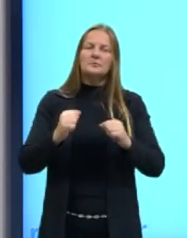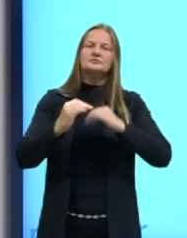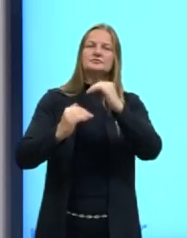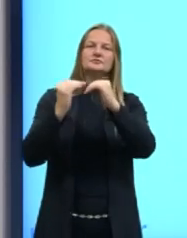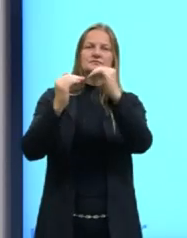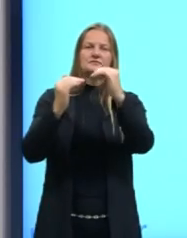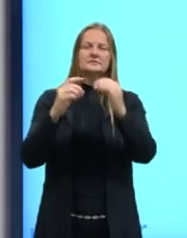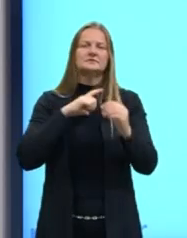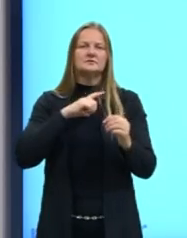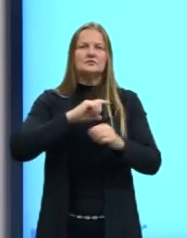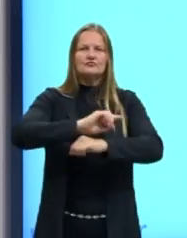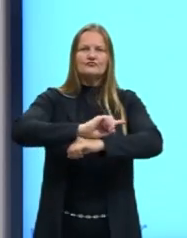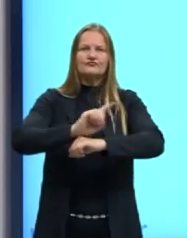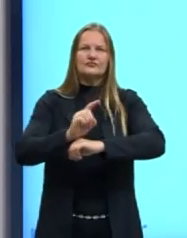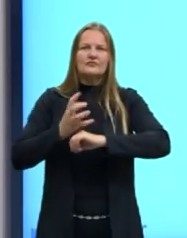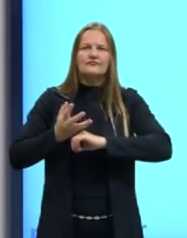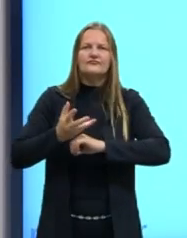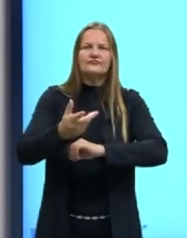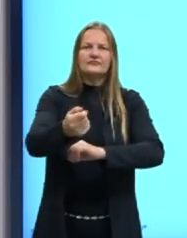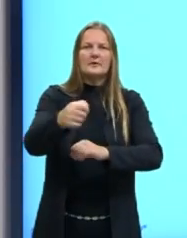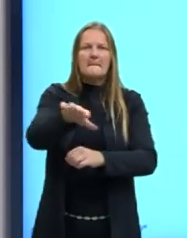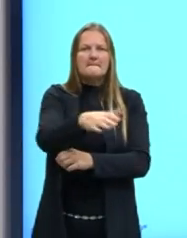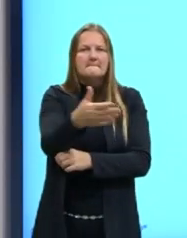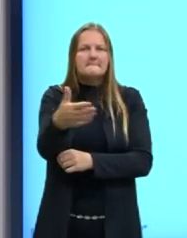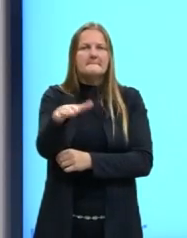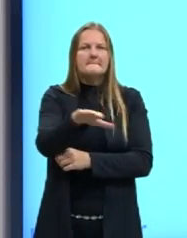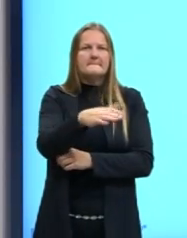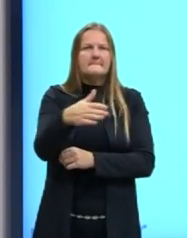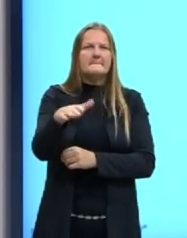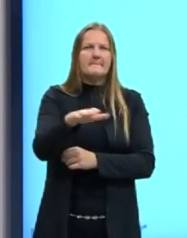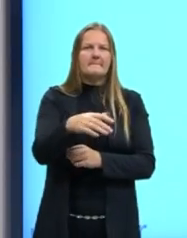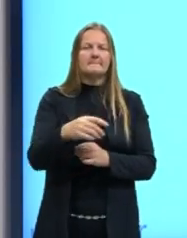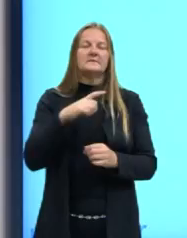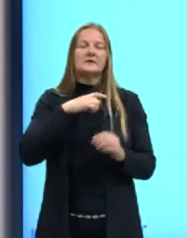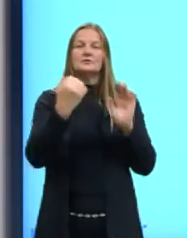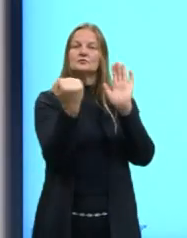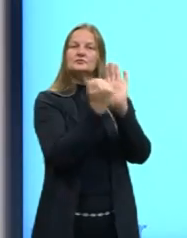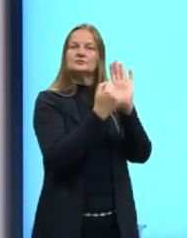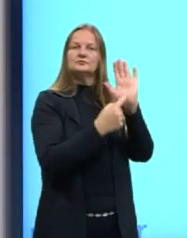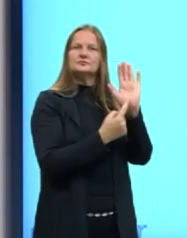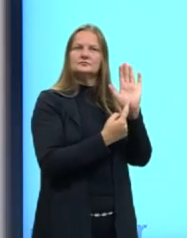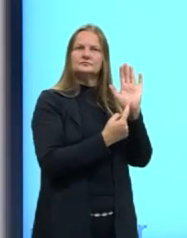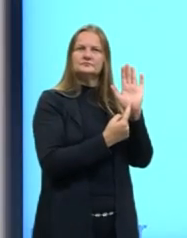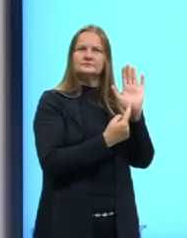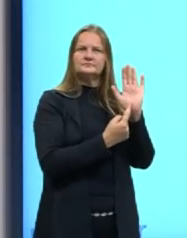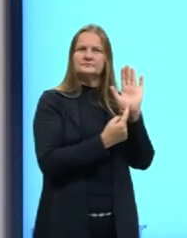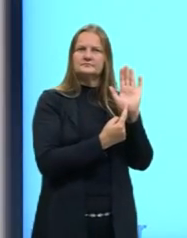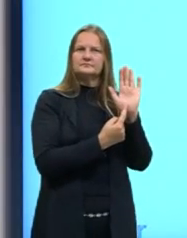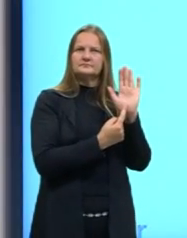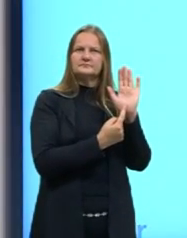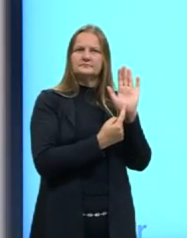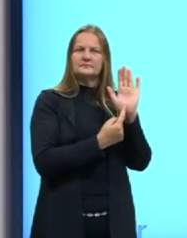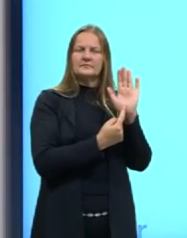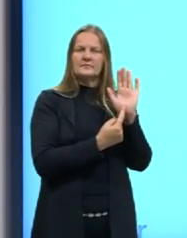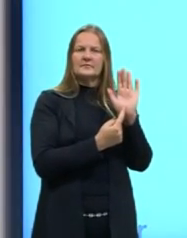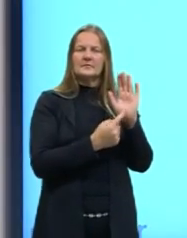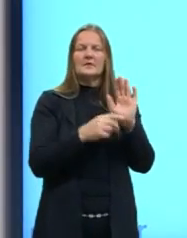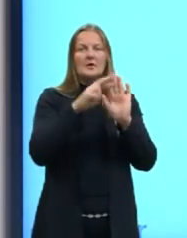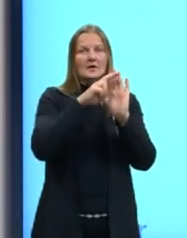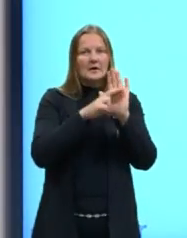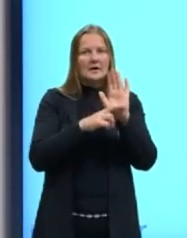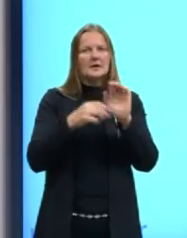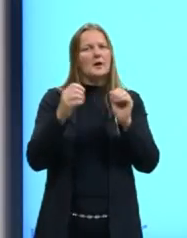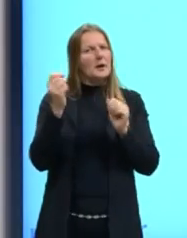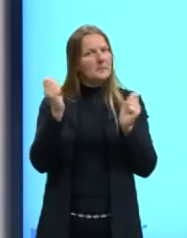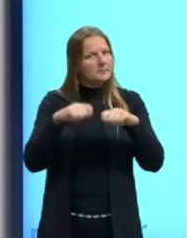como aceleração média. Geralmente, a gente usa esse M aqui, mas não necessariamente é obrigatório a gente utilizar